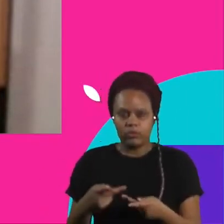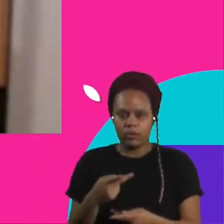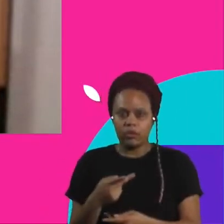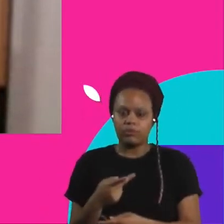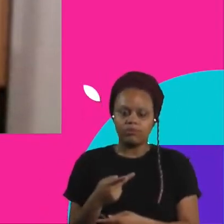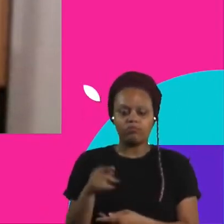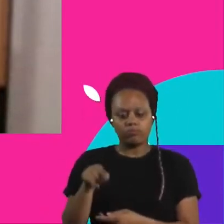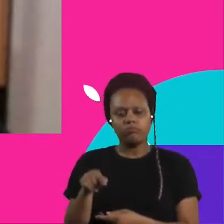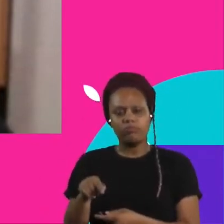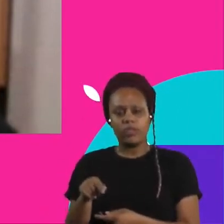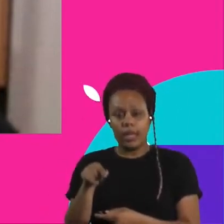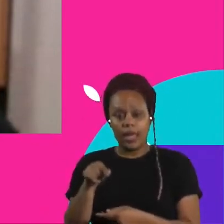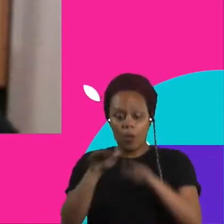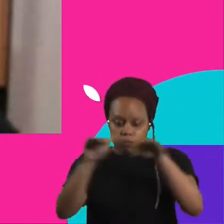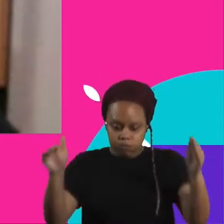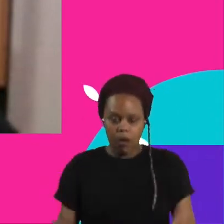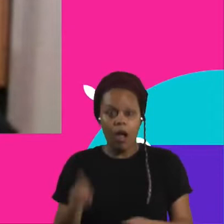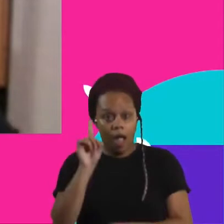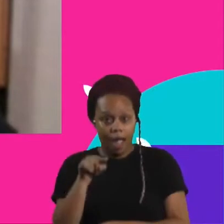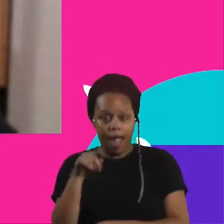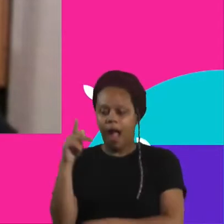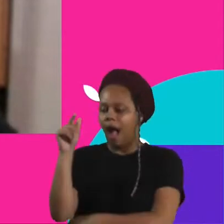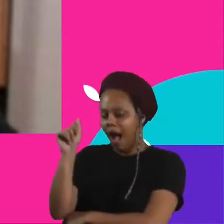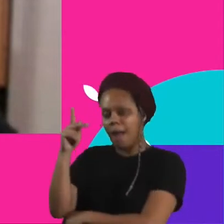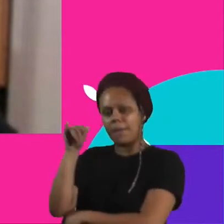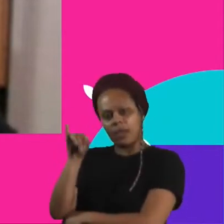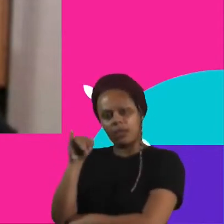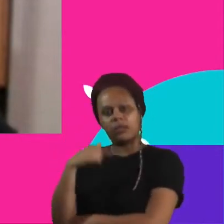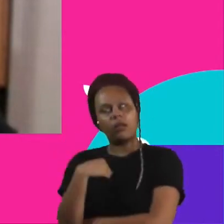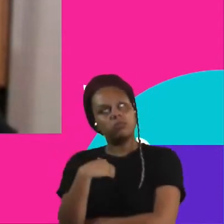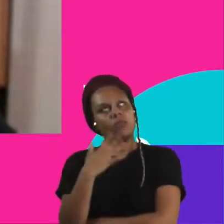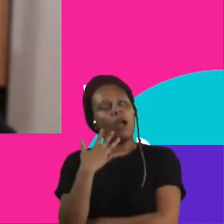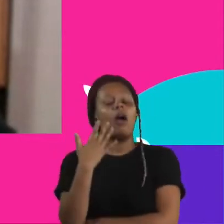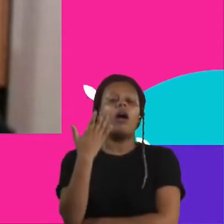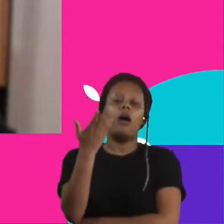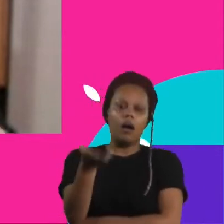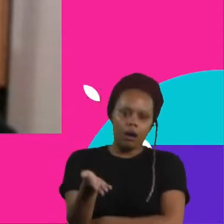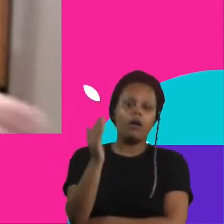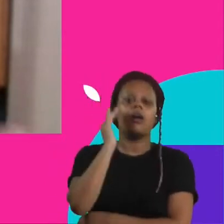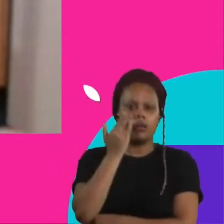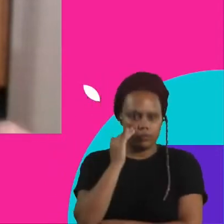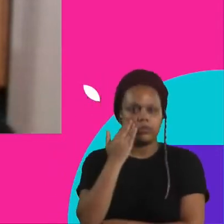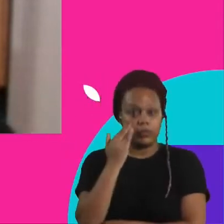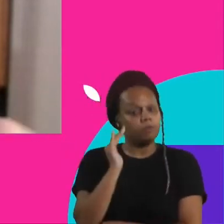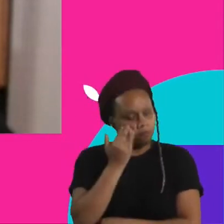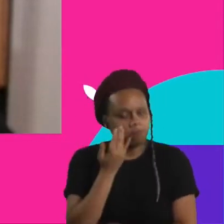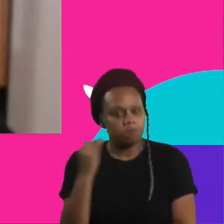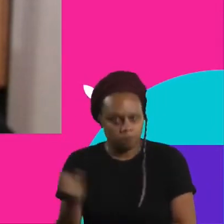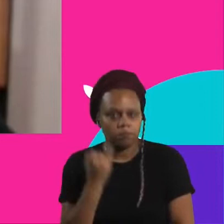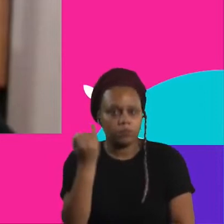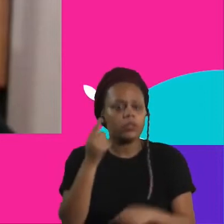esse balcão onde você pede de dados. E ela entendeu na hora, ela entendeu a importância e ela passou também a demandar